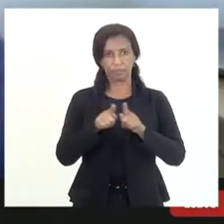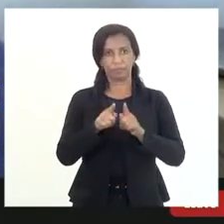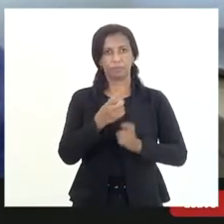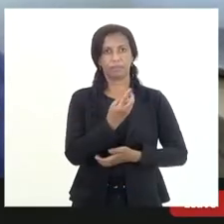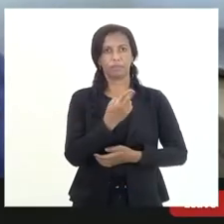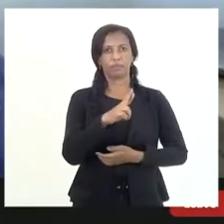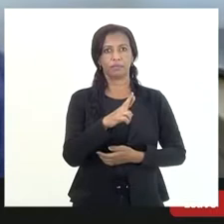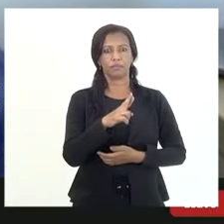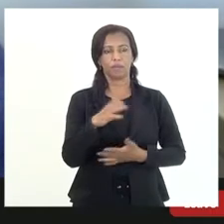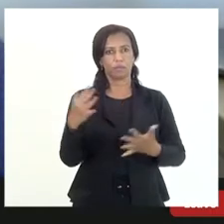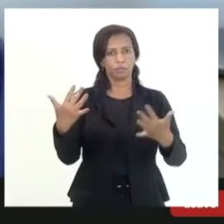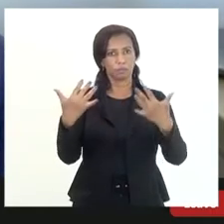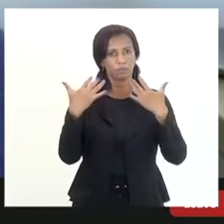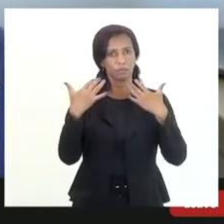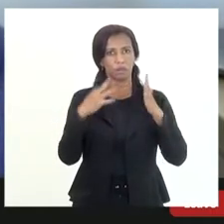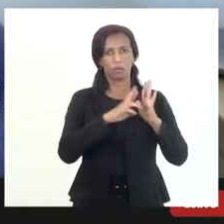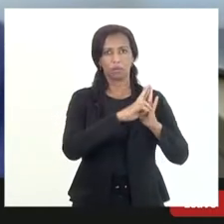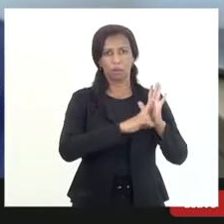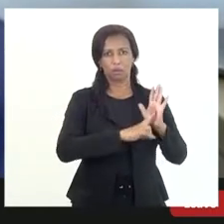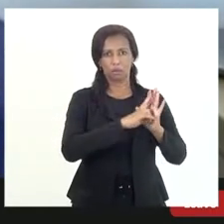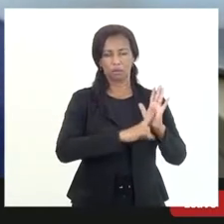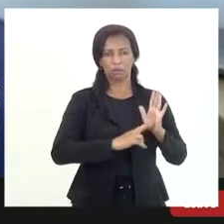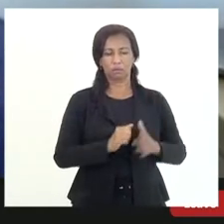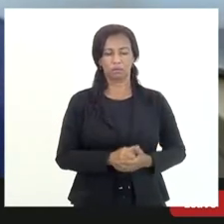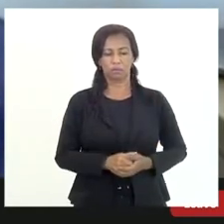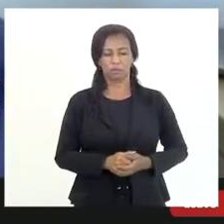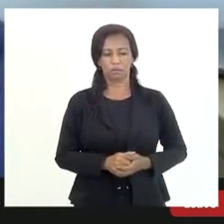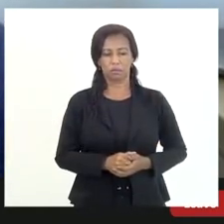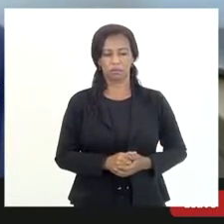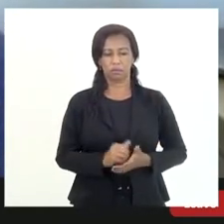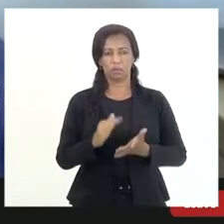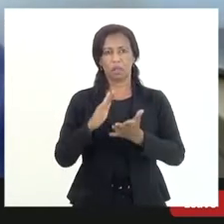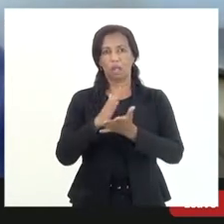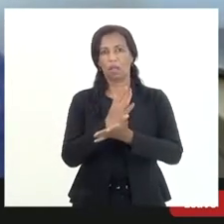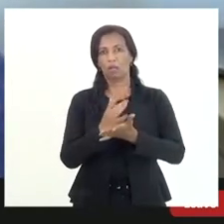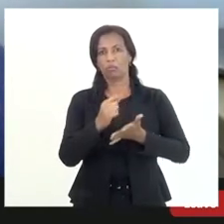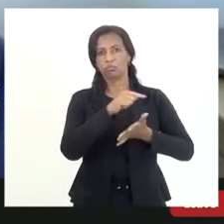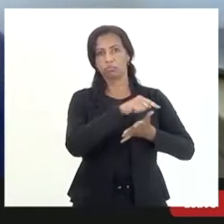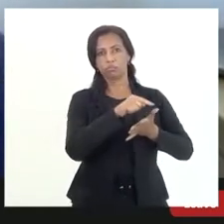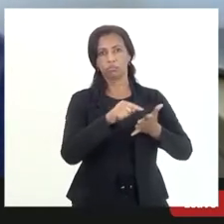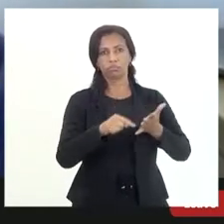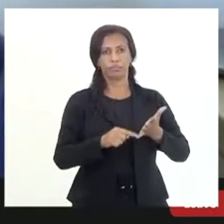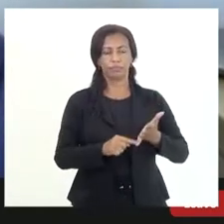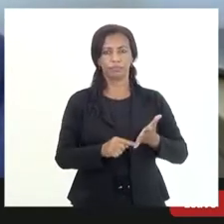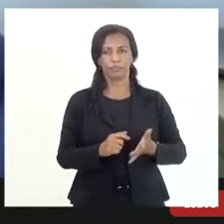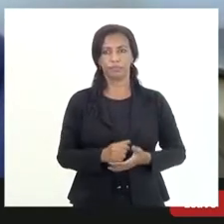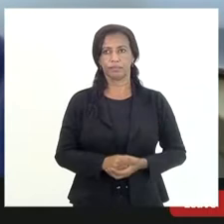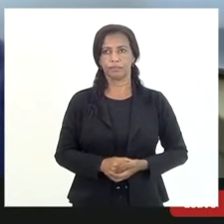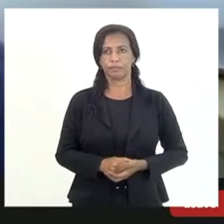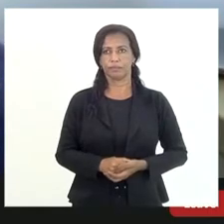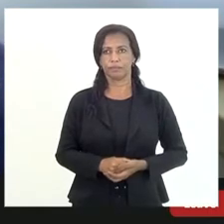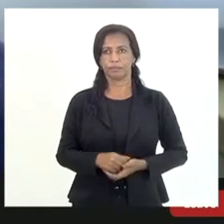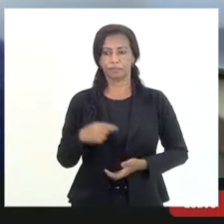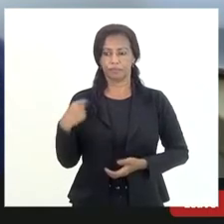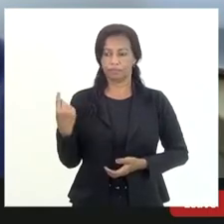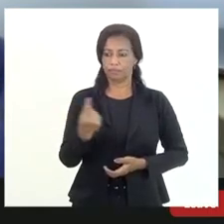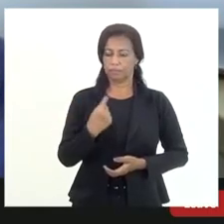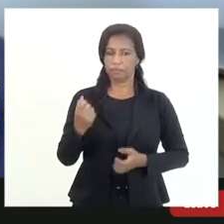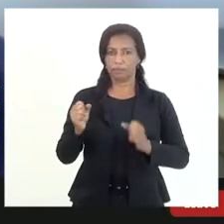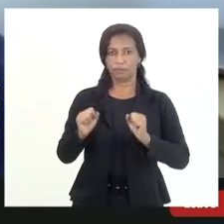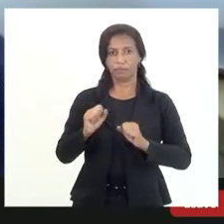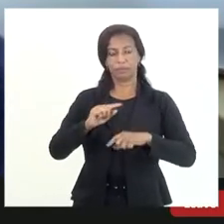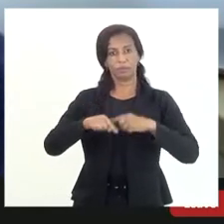chamar a atenção no relatório sobre alguns pontos para que a gente pudesse,